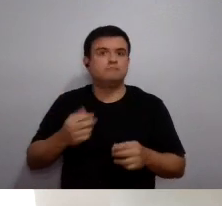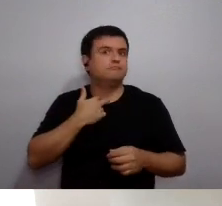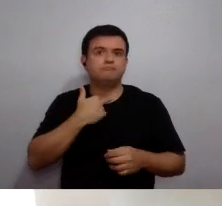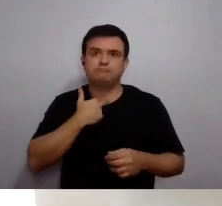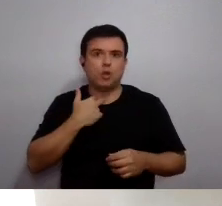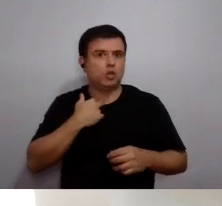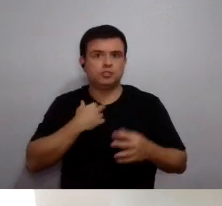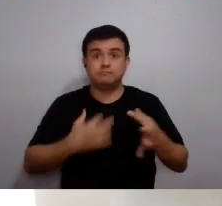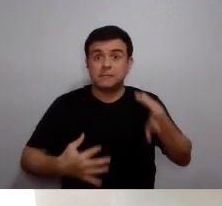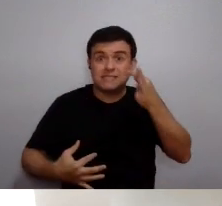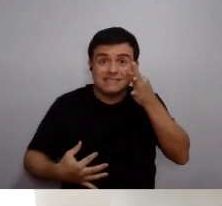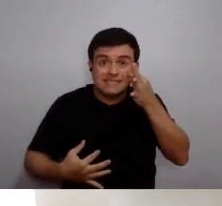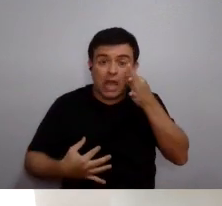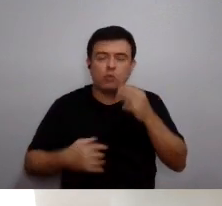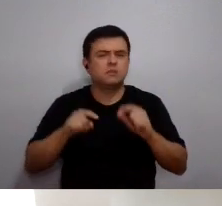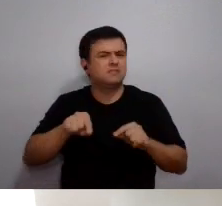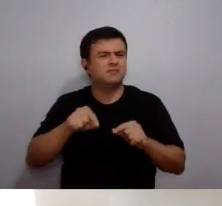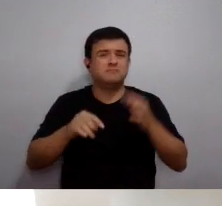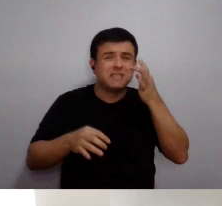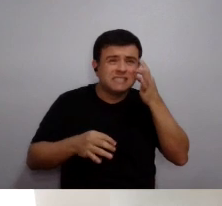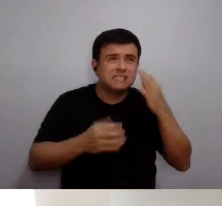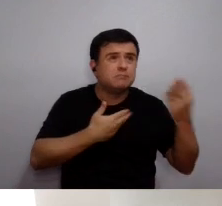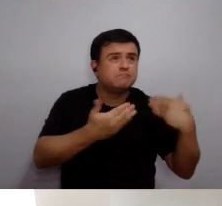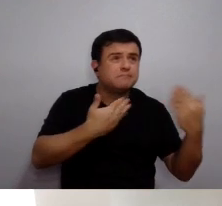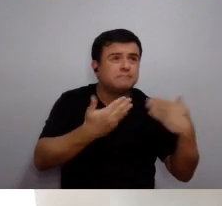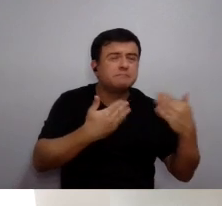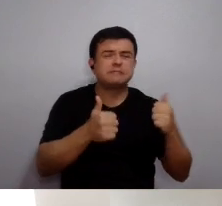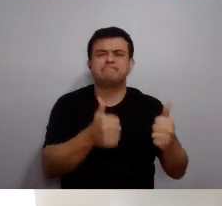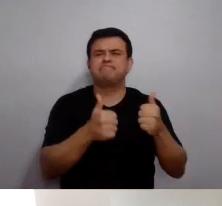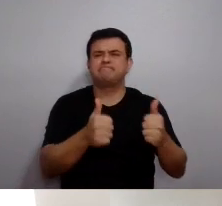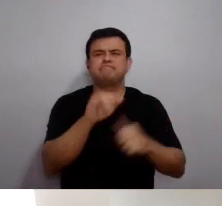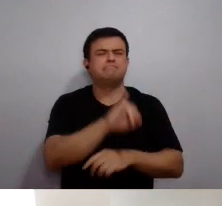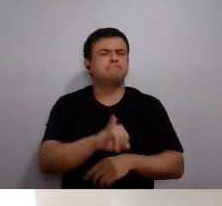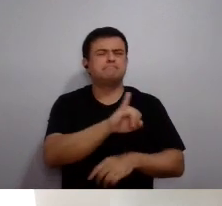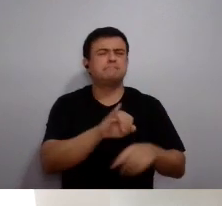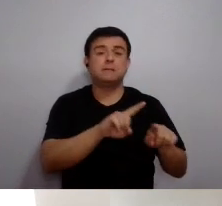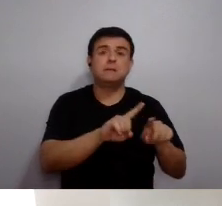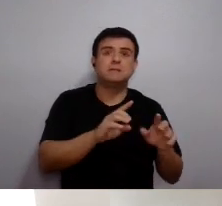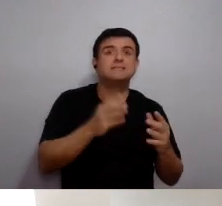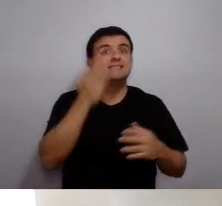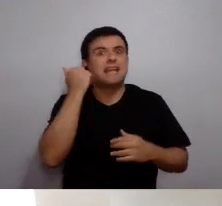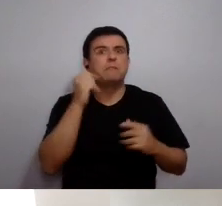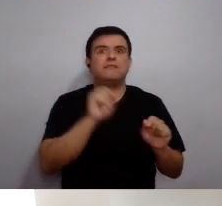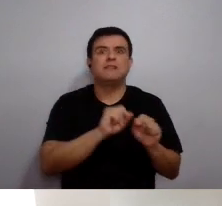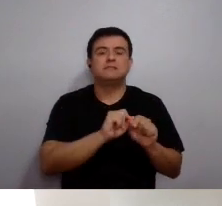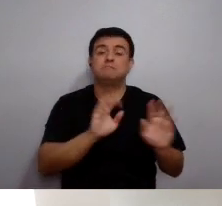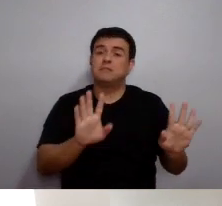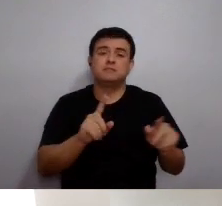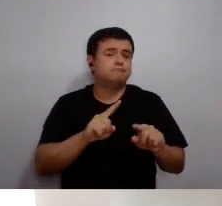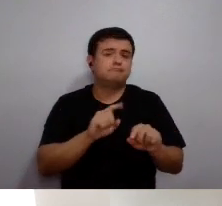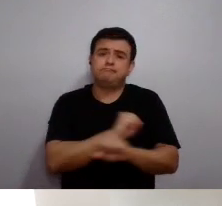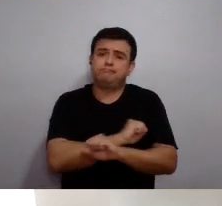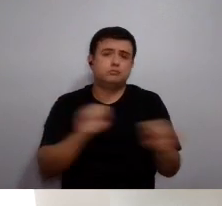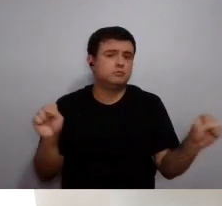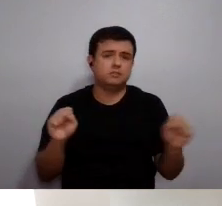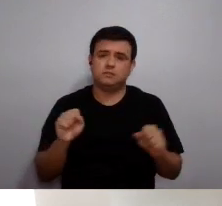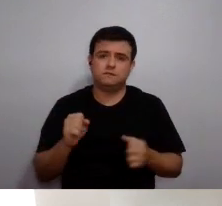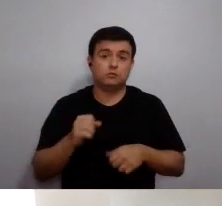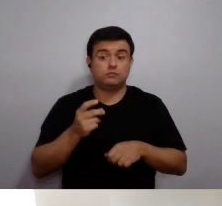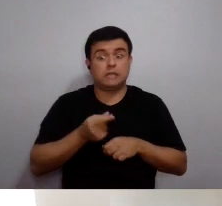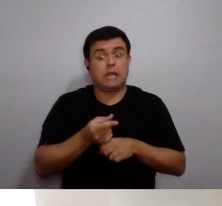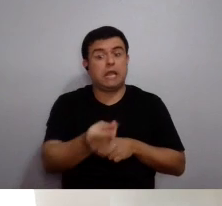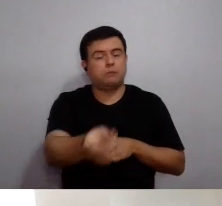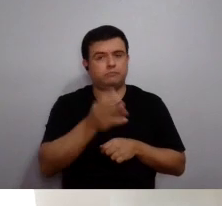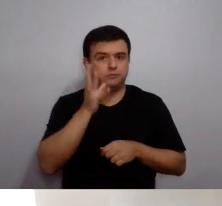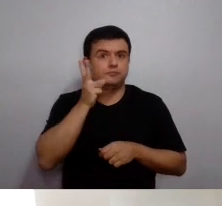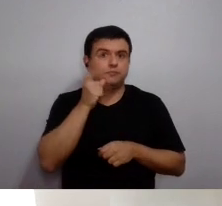Não vai ser possível fazer a campanha presencial, que é tão rica para todos, e é fundamental, é o jeito que a gente sabe fazer as coisas. Não vai ser